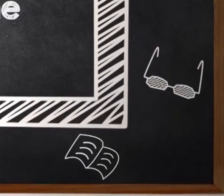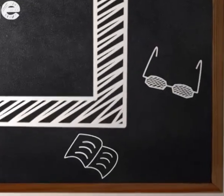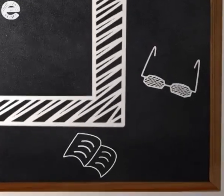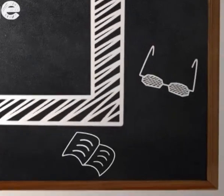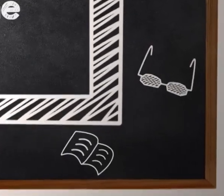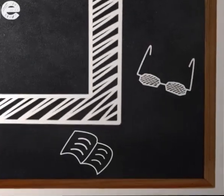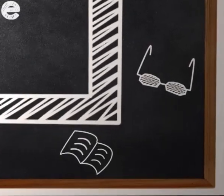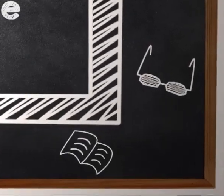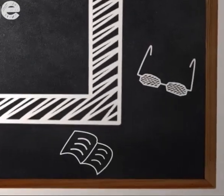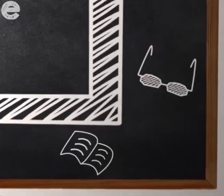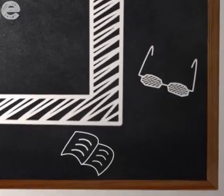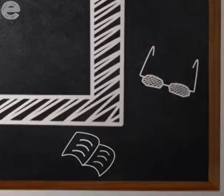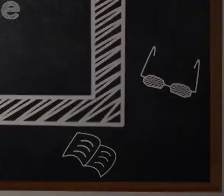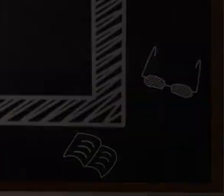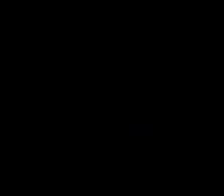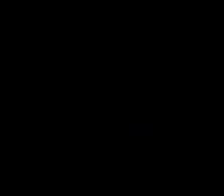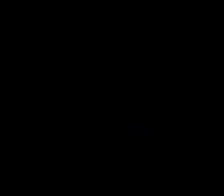Próxima aula